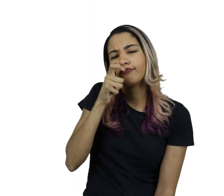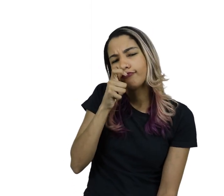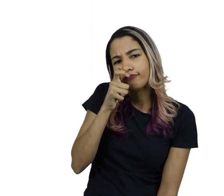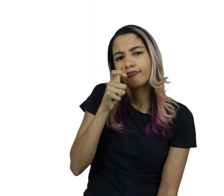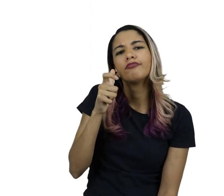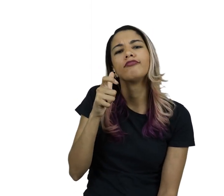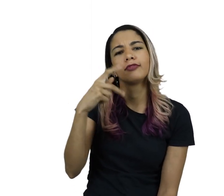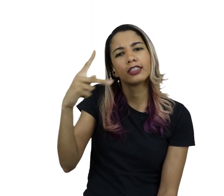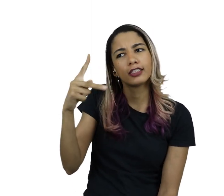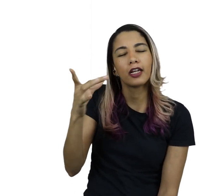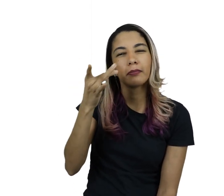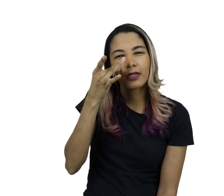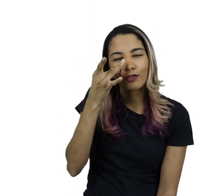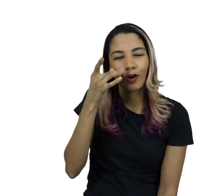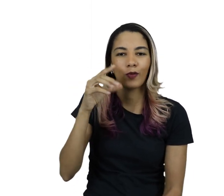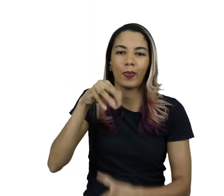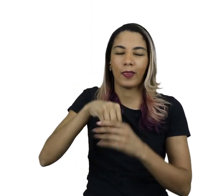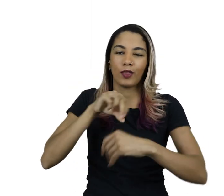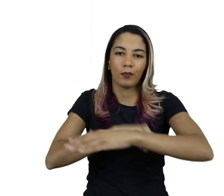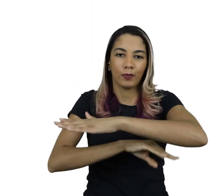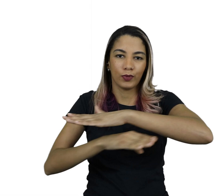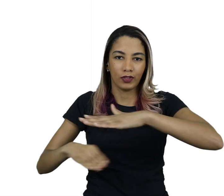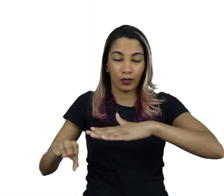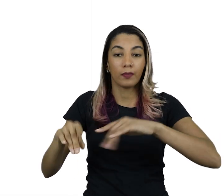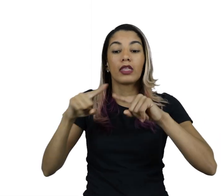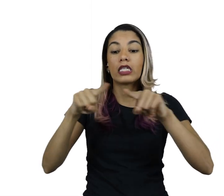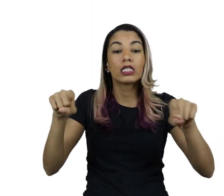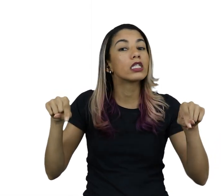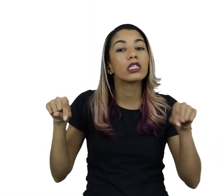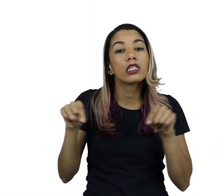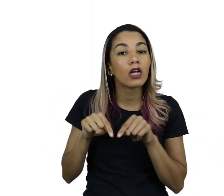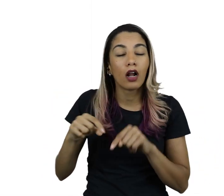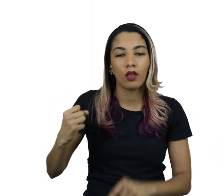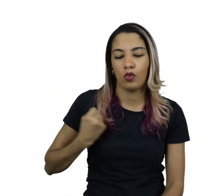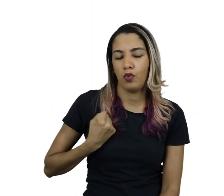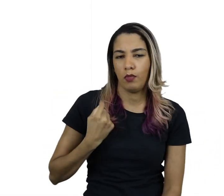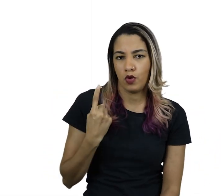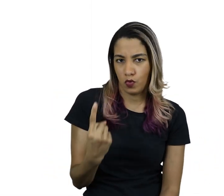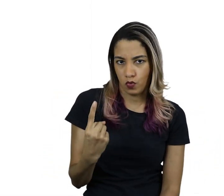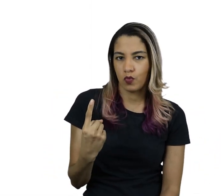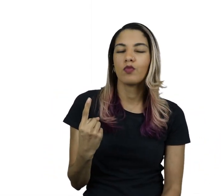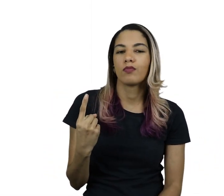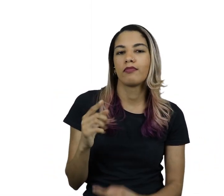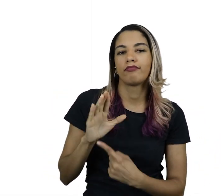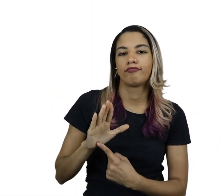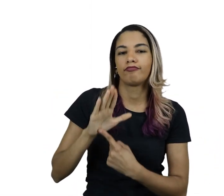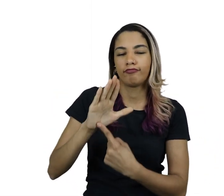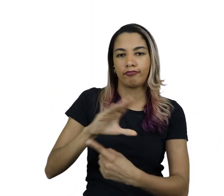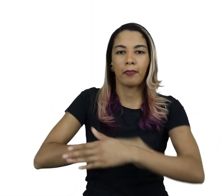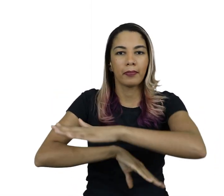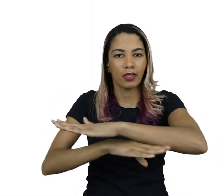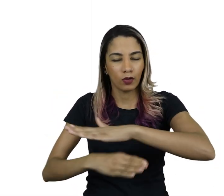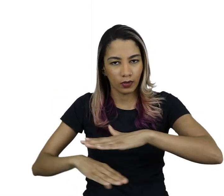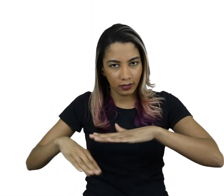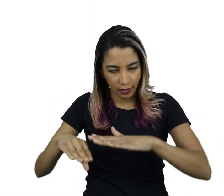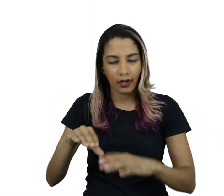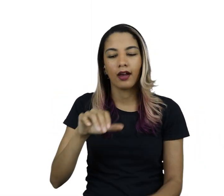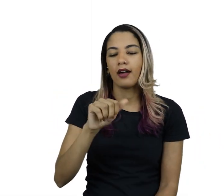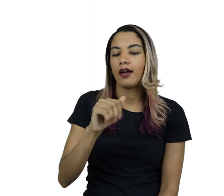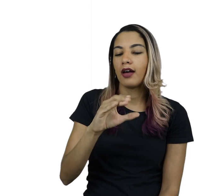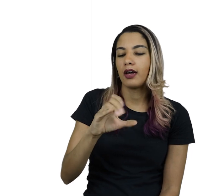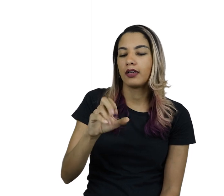pessoalmente a obra visitando o museu. Ela se encontra na sala de número 1 da exposição Pinacoteca,